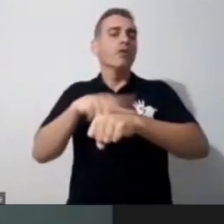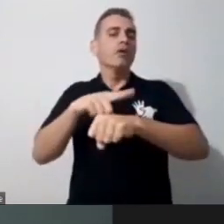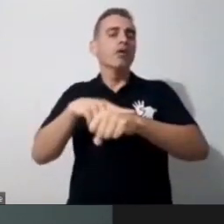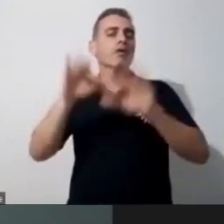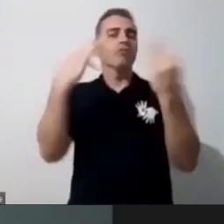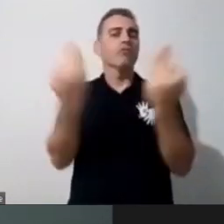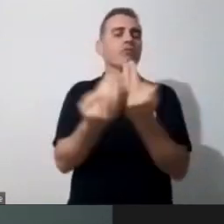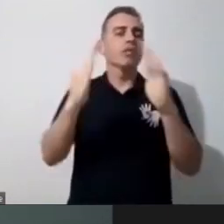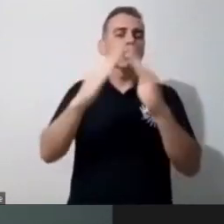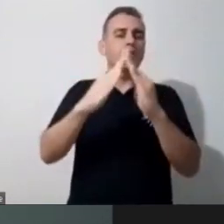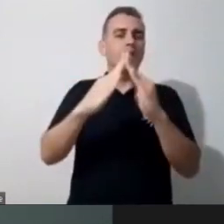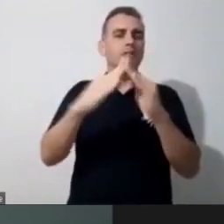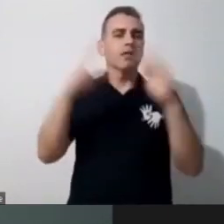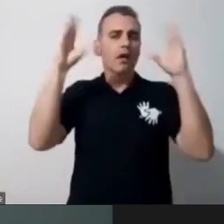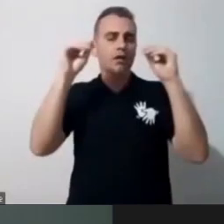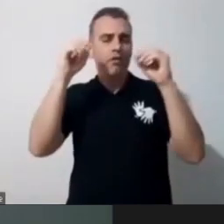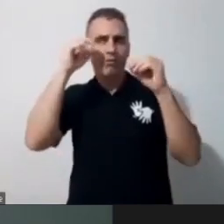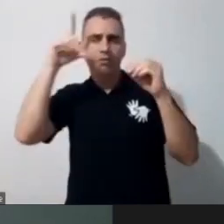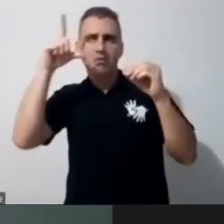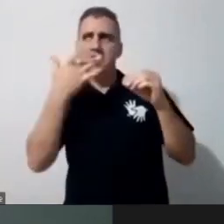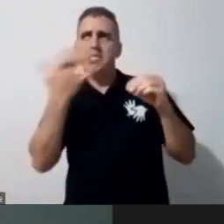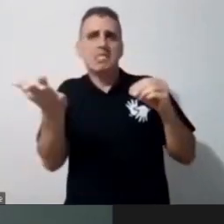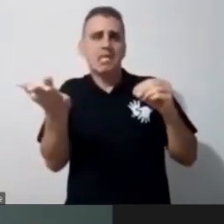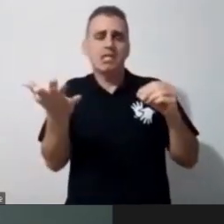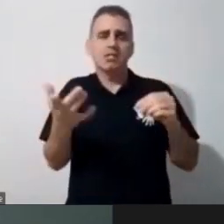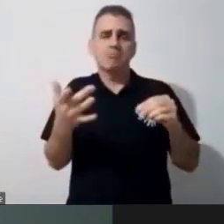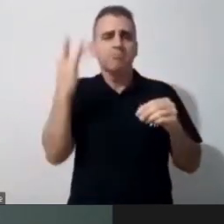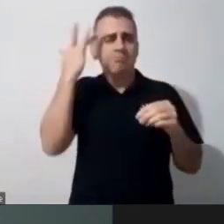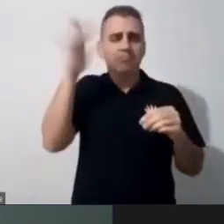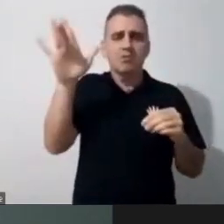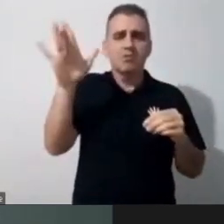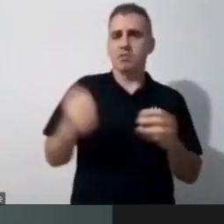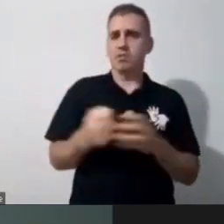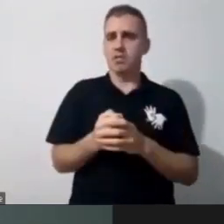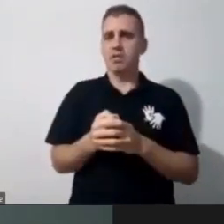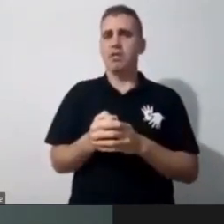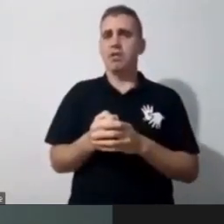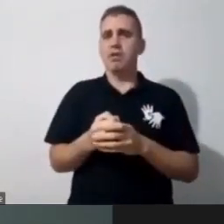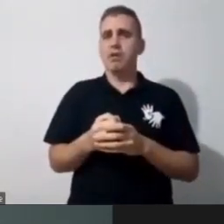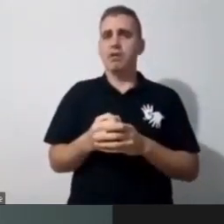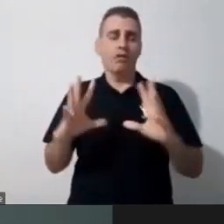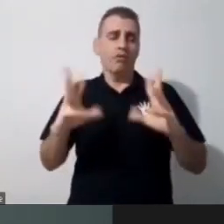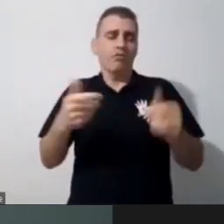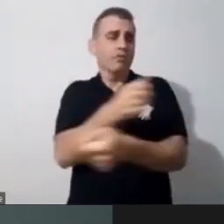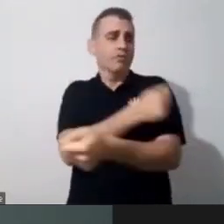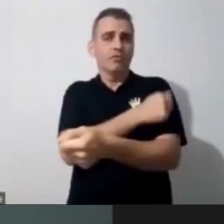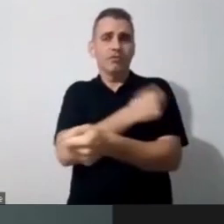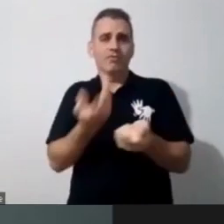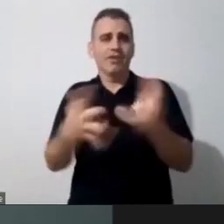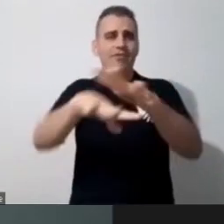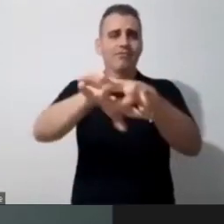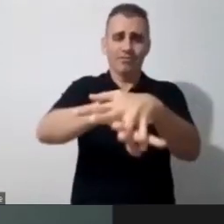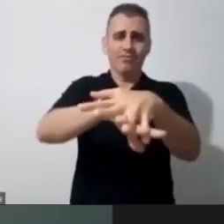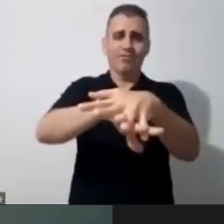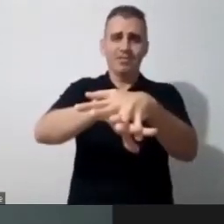quem queria ajudar. Então, a gente fez um reinventar, inclusive, pra todos os alunos das escolas. Acho que isso ficou muito forte pra mim,